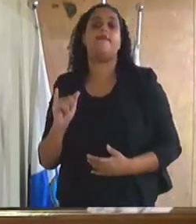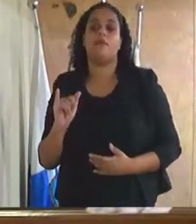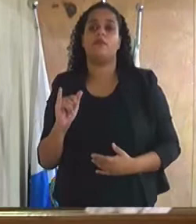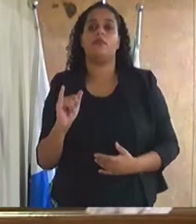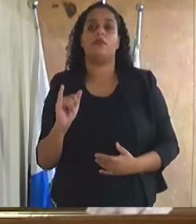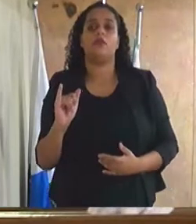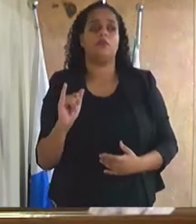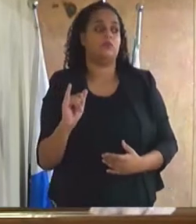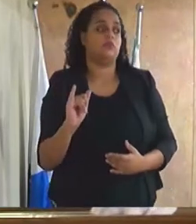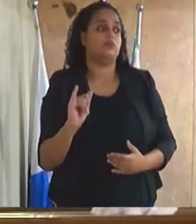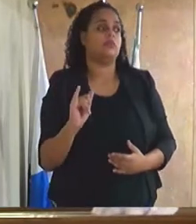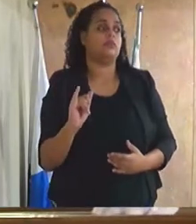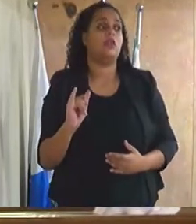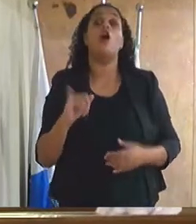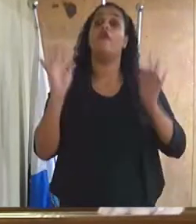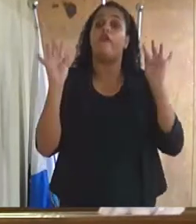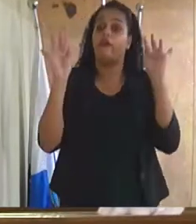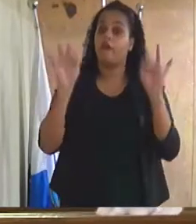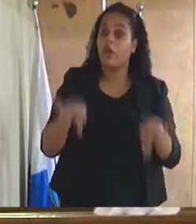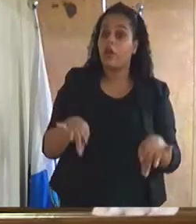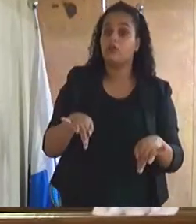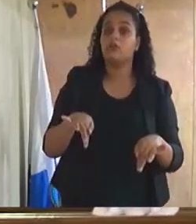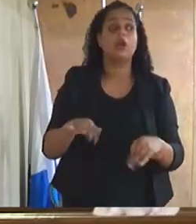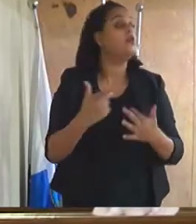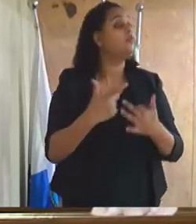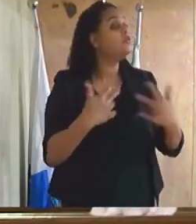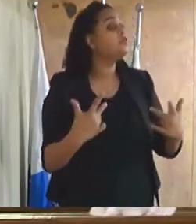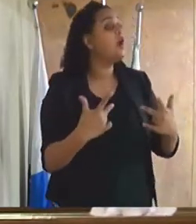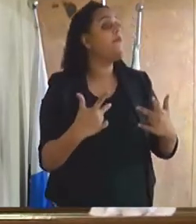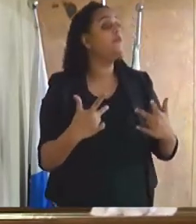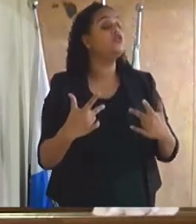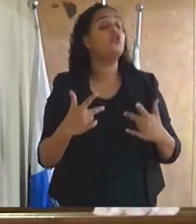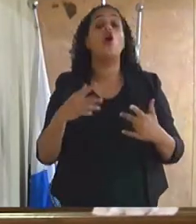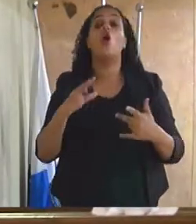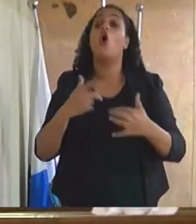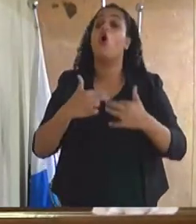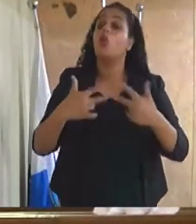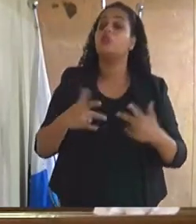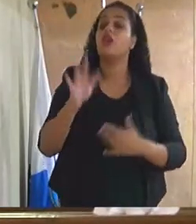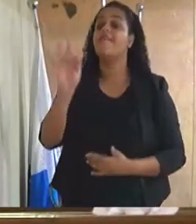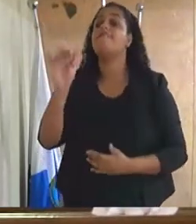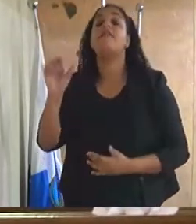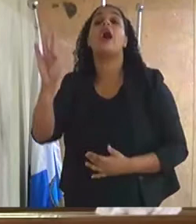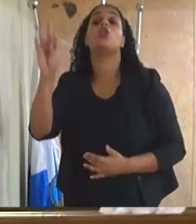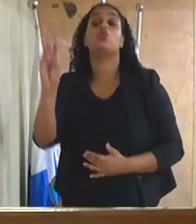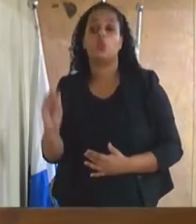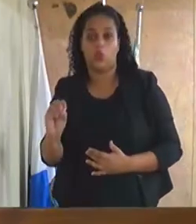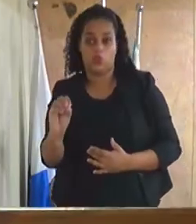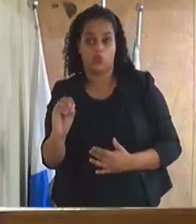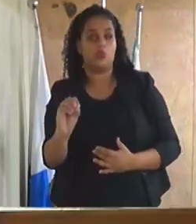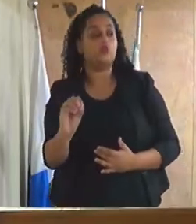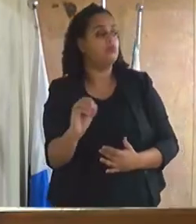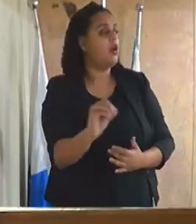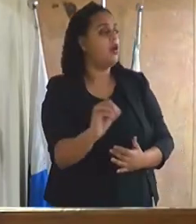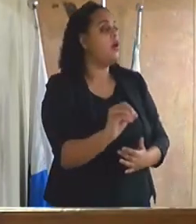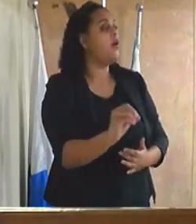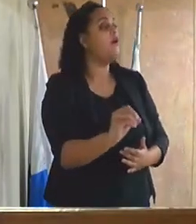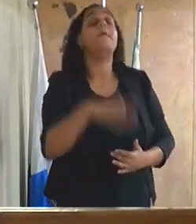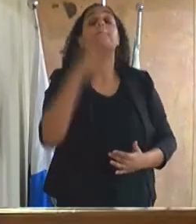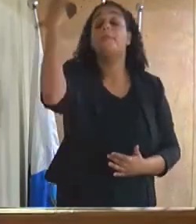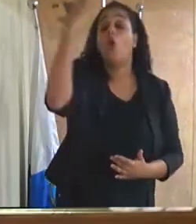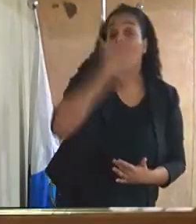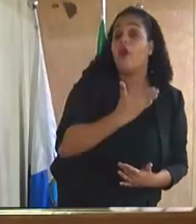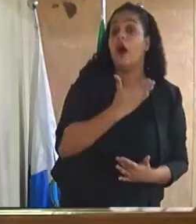última instância quando temos fatos propriamente dito e comprovado